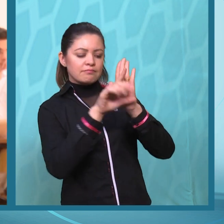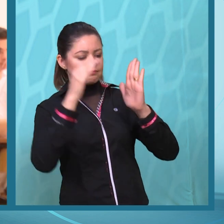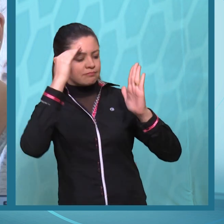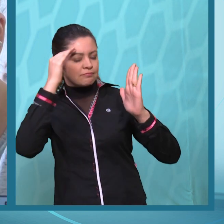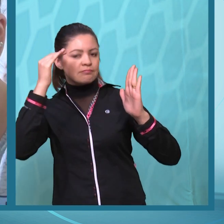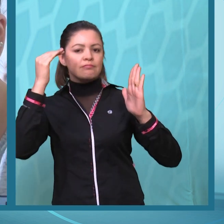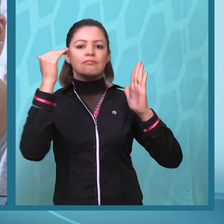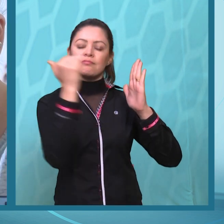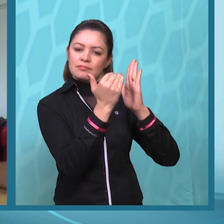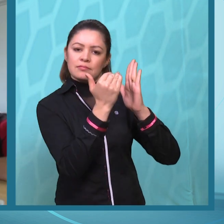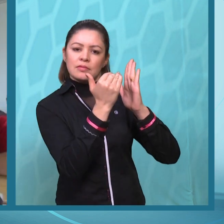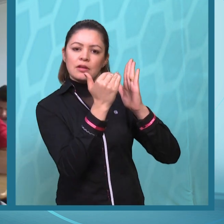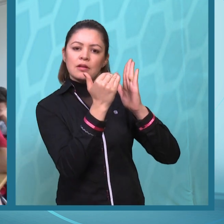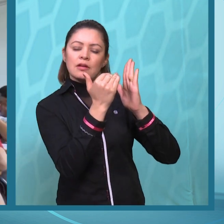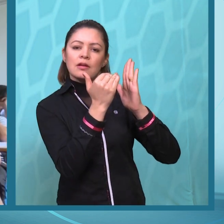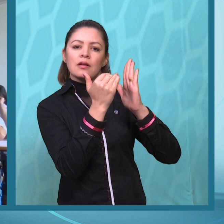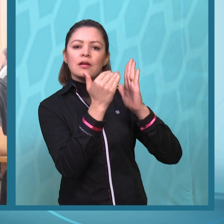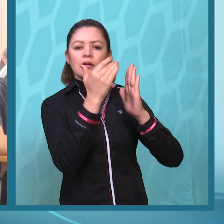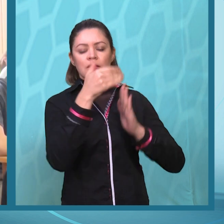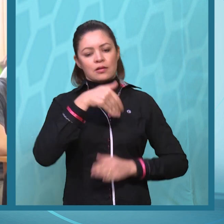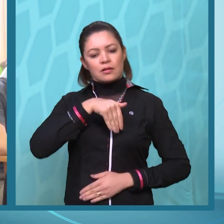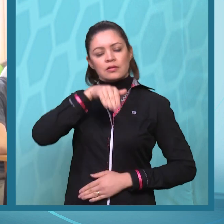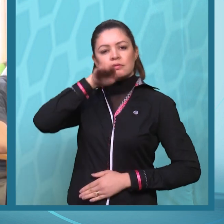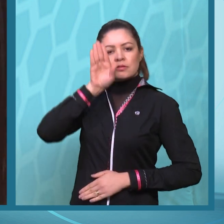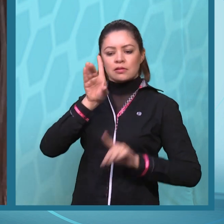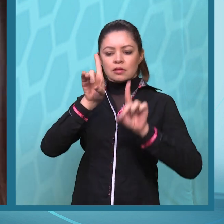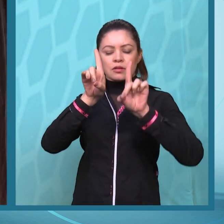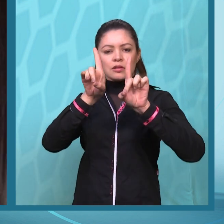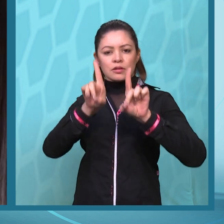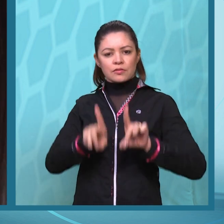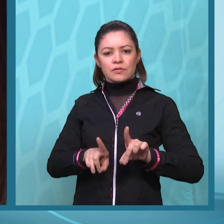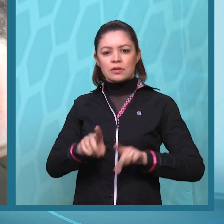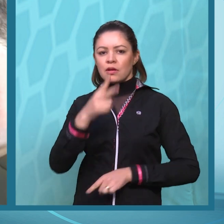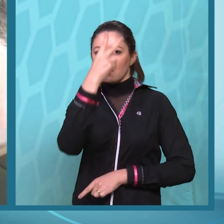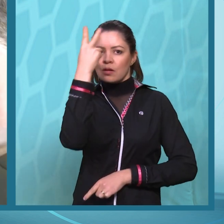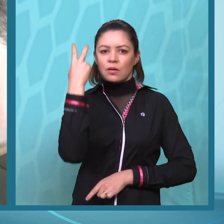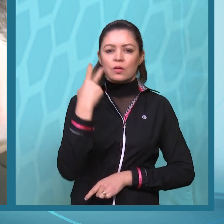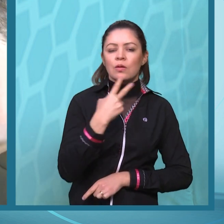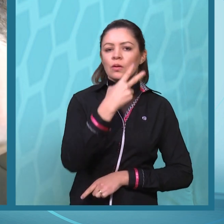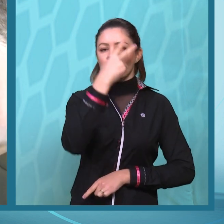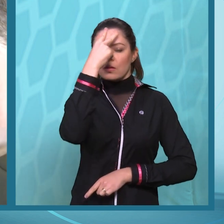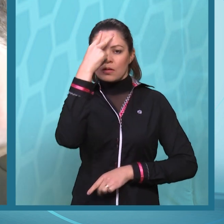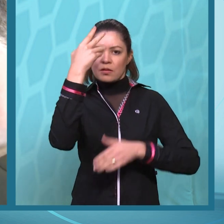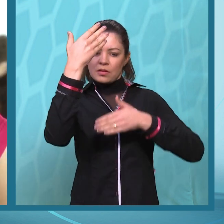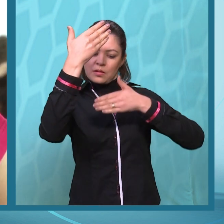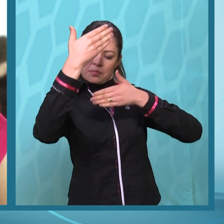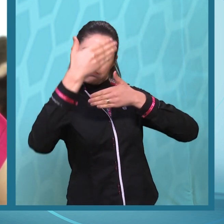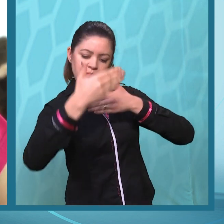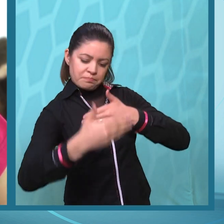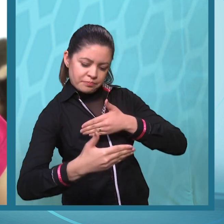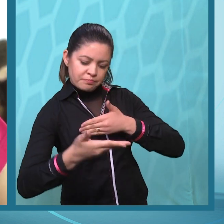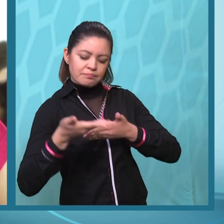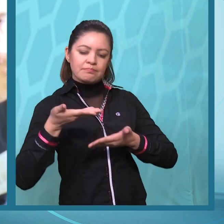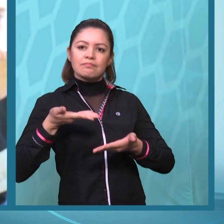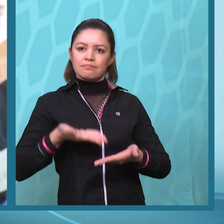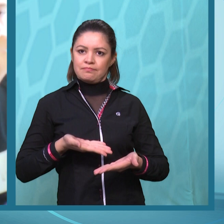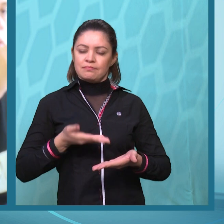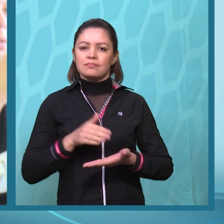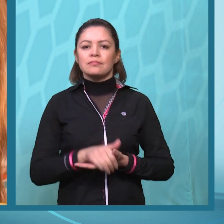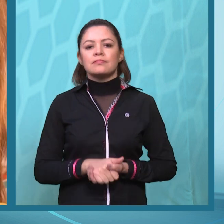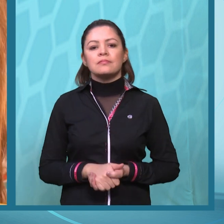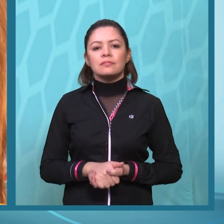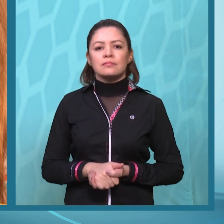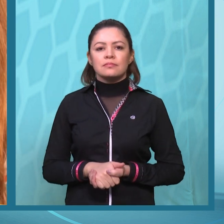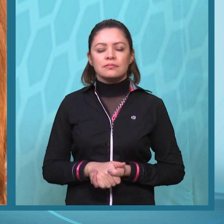vigor, permite que os candidatos com deficiência tenham duas horas adicionais para fazer as provas em cada dia de